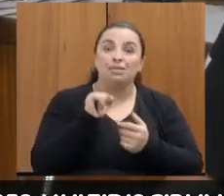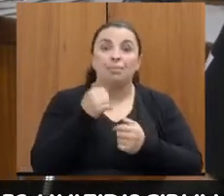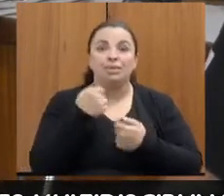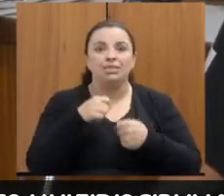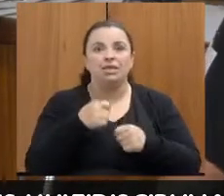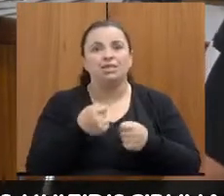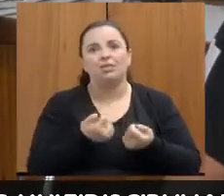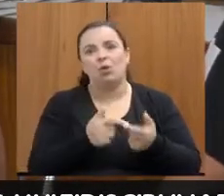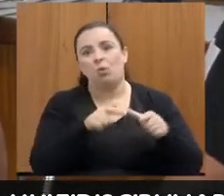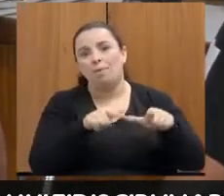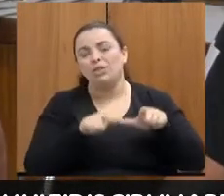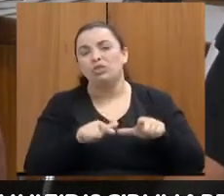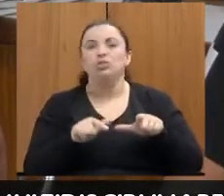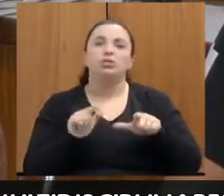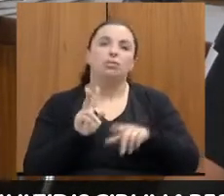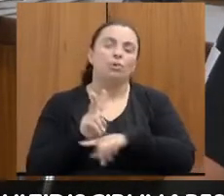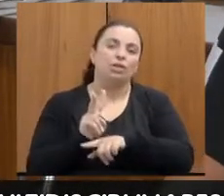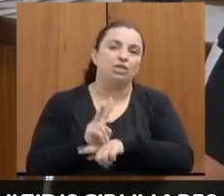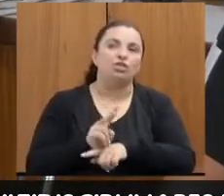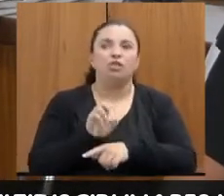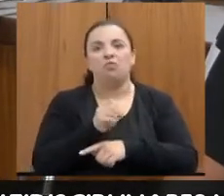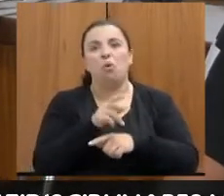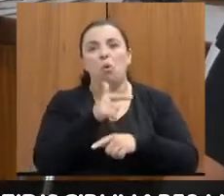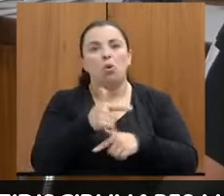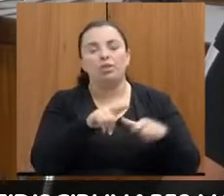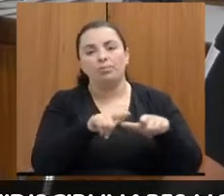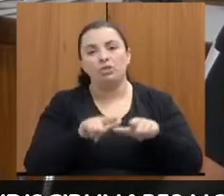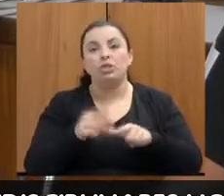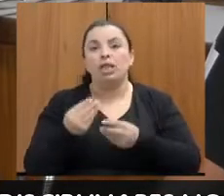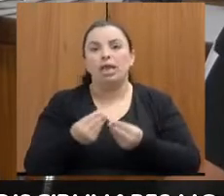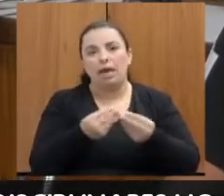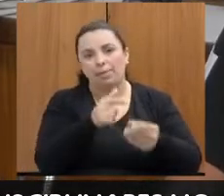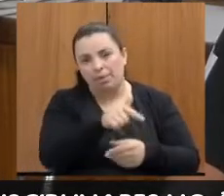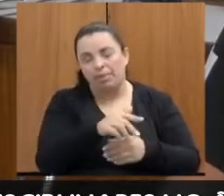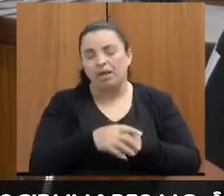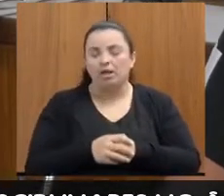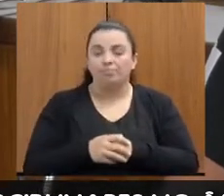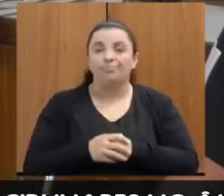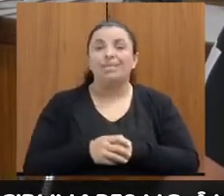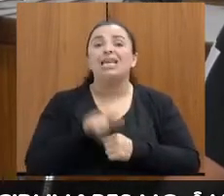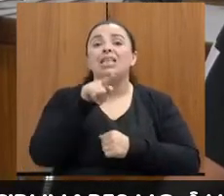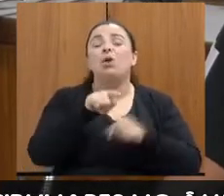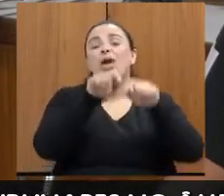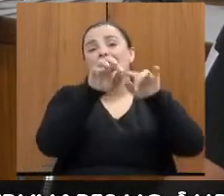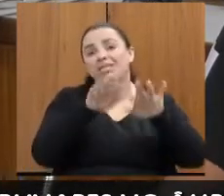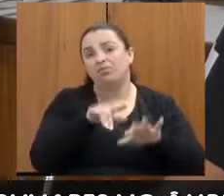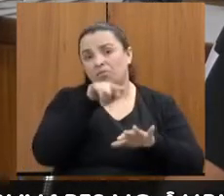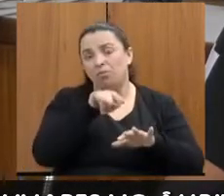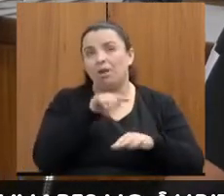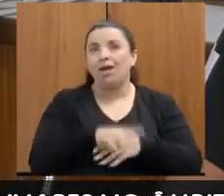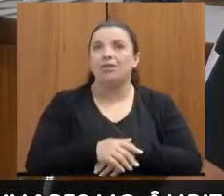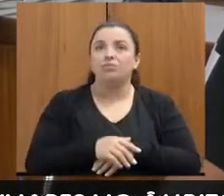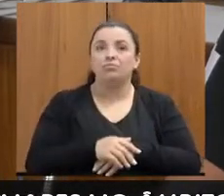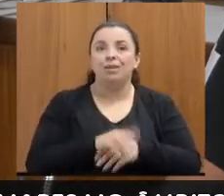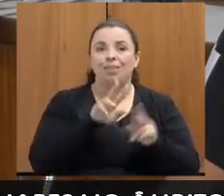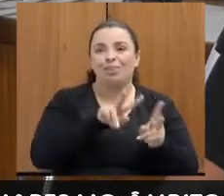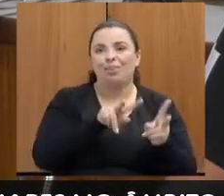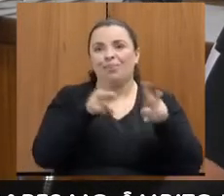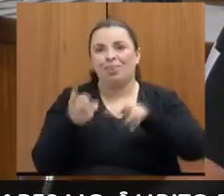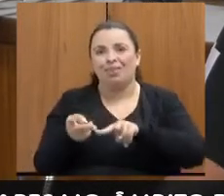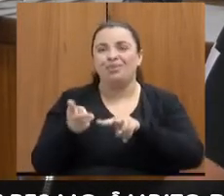encaminha para ela. Aí, pode passar, por favor. Aí, aquele formulário, ele vira uma planilha no Excel, tá?